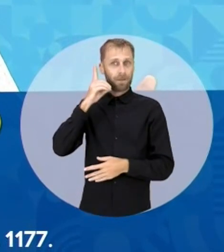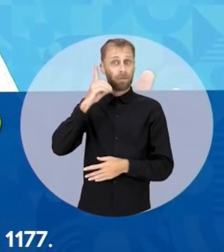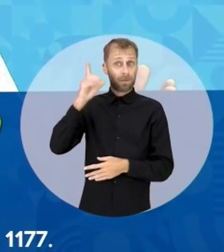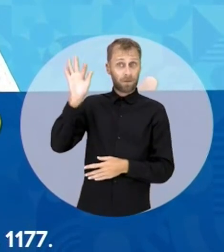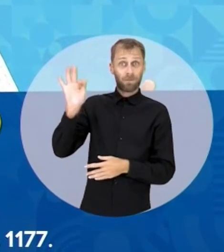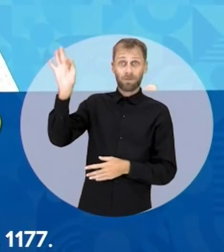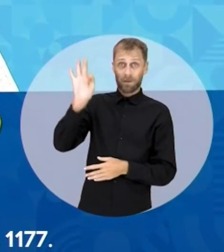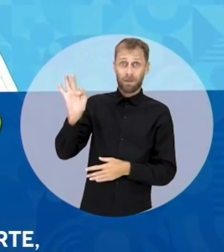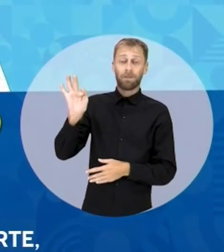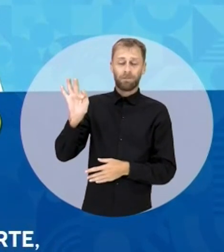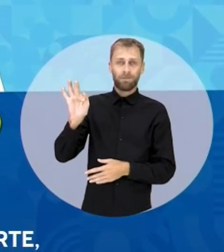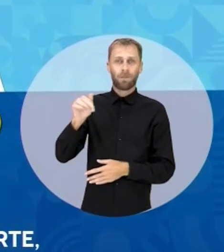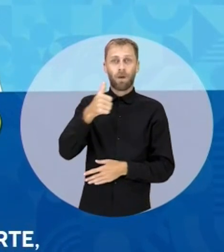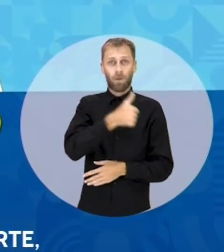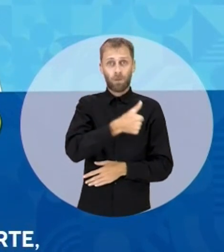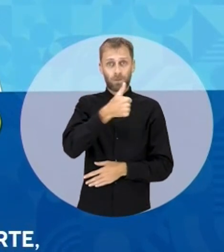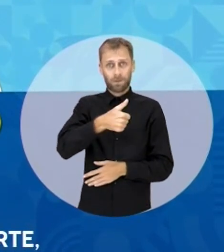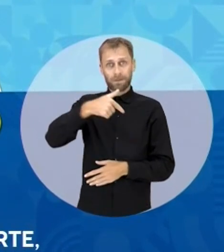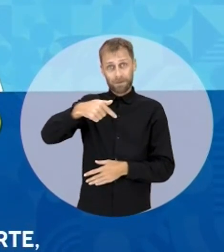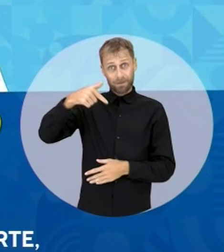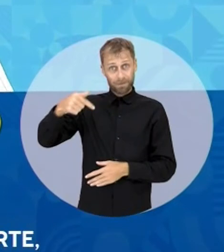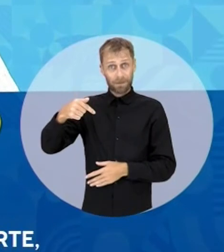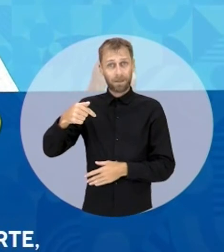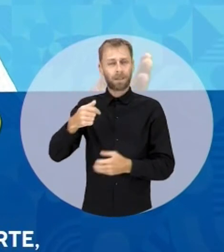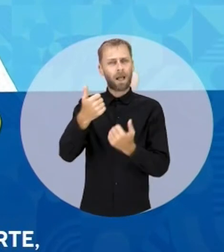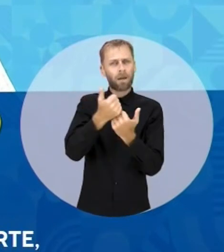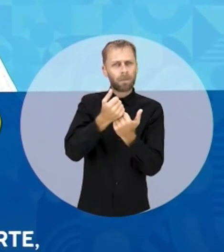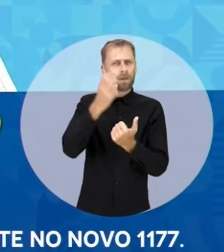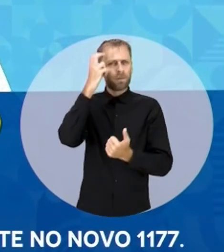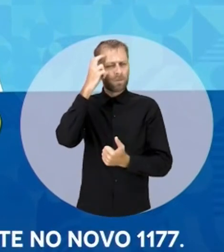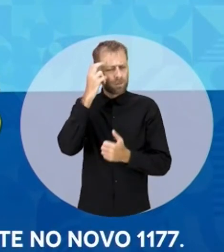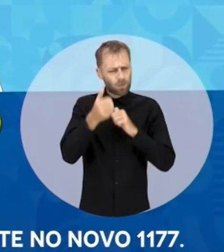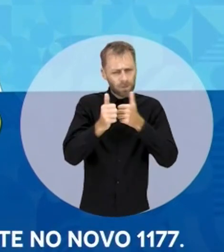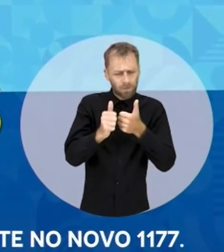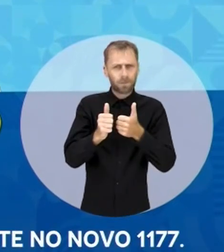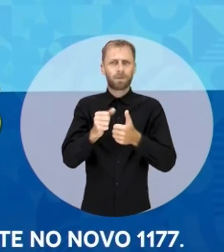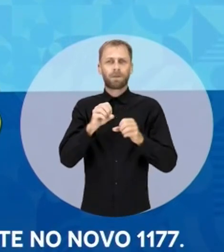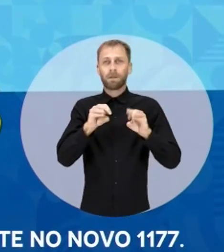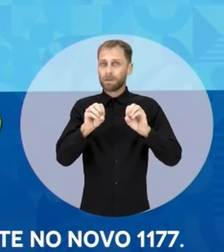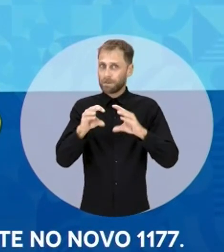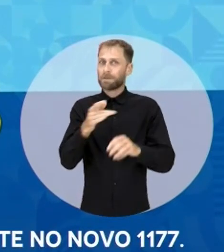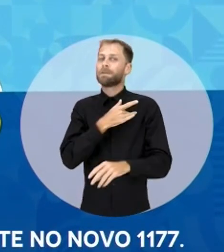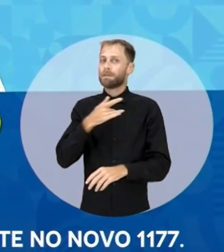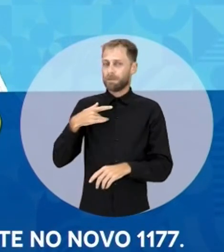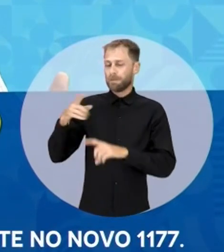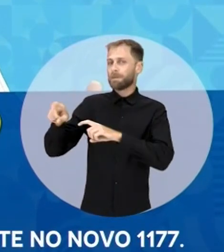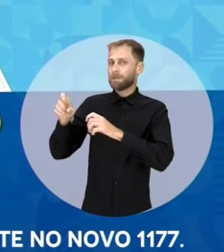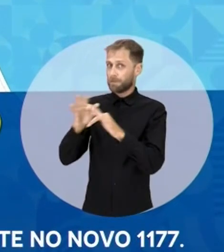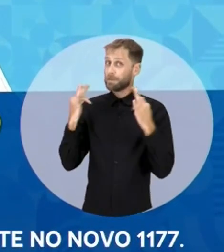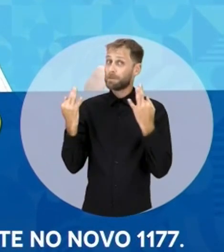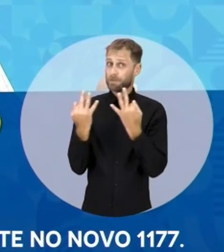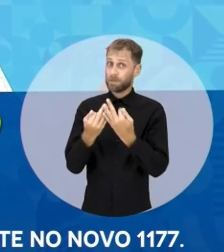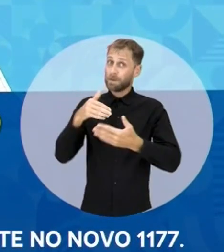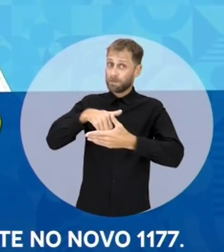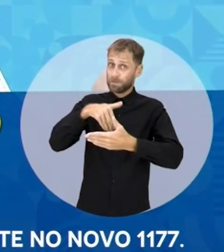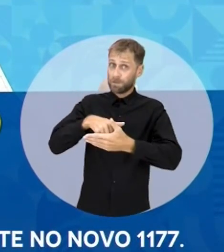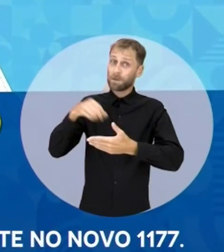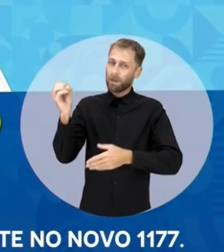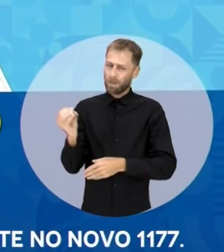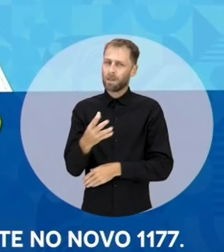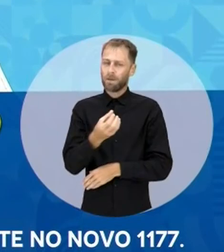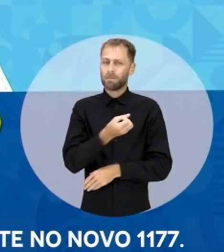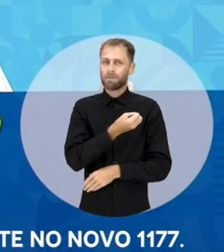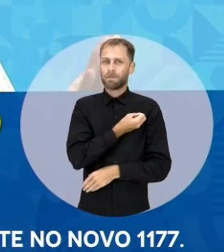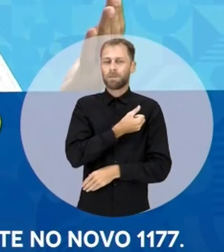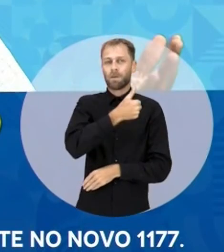1177 Para representar a cultura O esporte A educação Saúde E a agricultura familiar Vote no